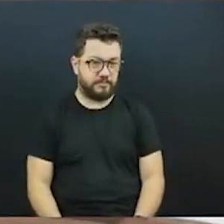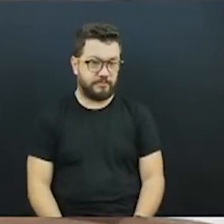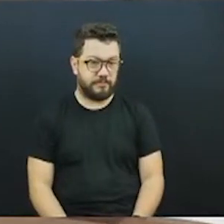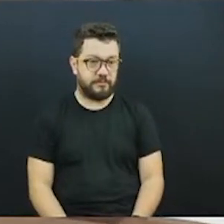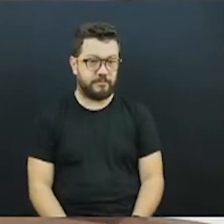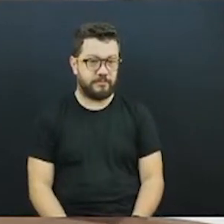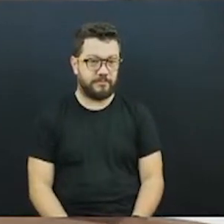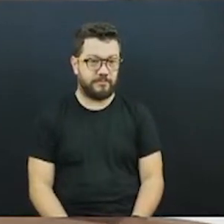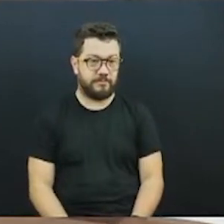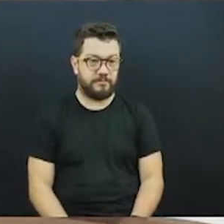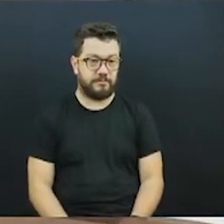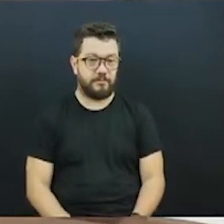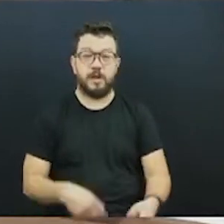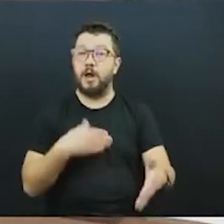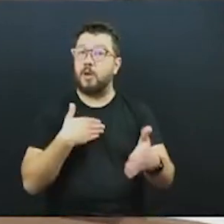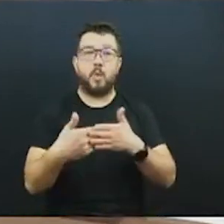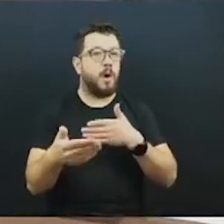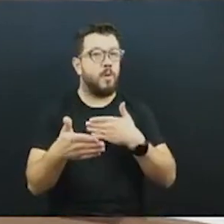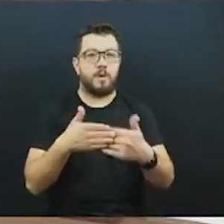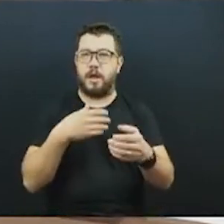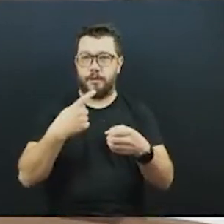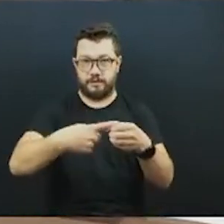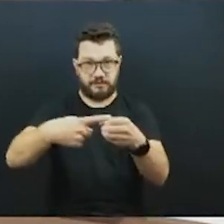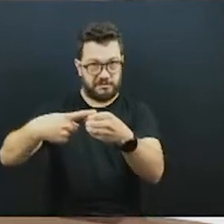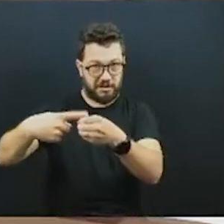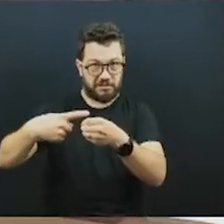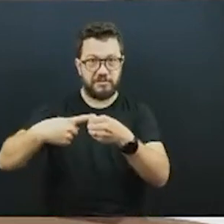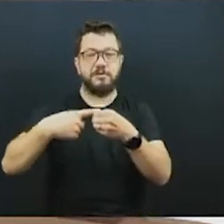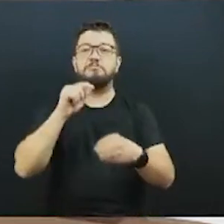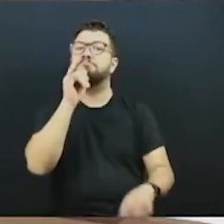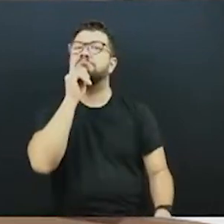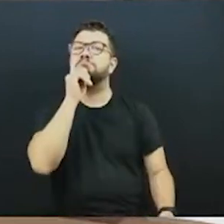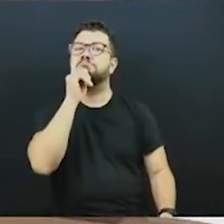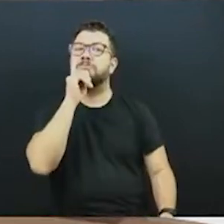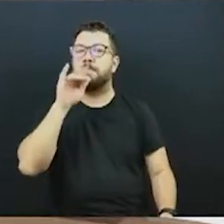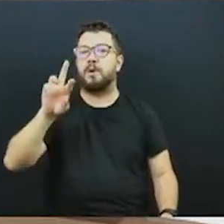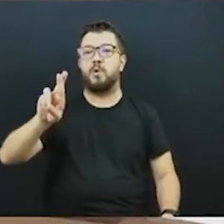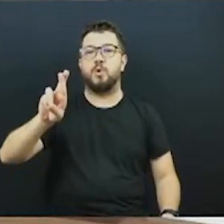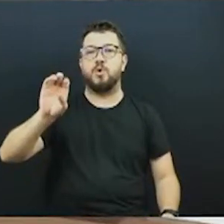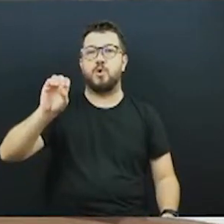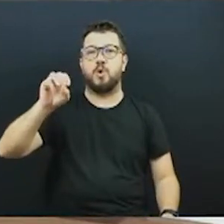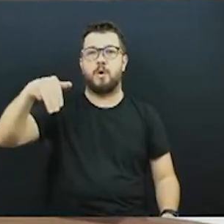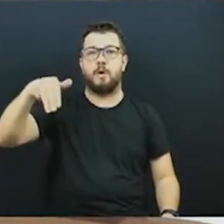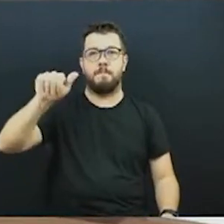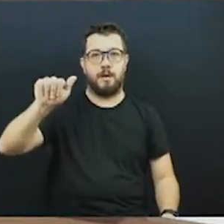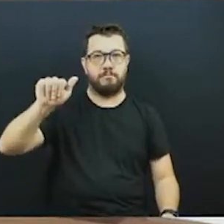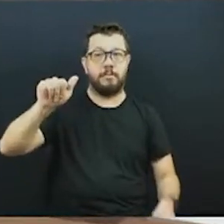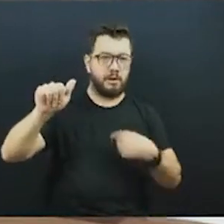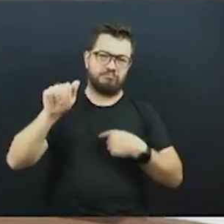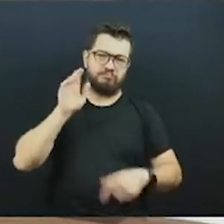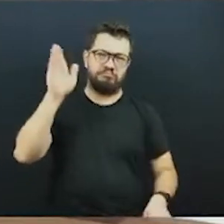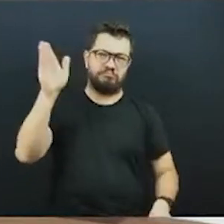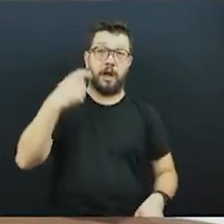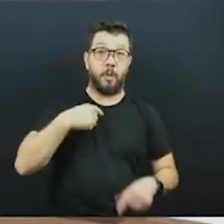Qualquer cidade do mundo grande, então eu vou dar um exemplo, por exemplo, de Roma, que é uma cidade que eu conheço bastante, inclusive morei na Itália há algum